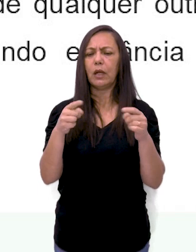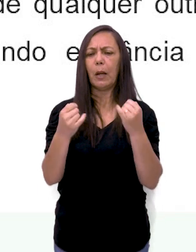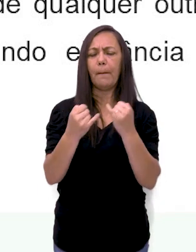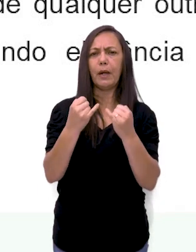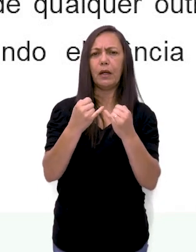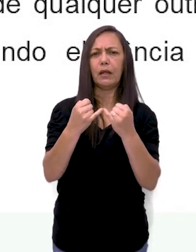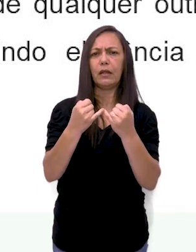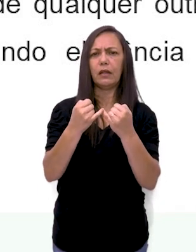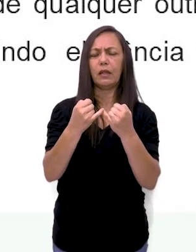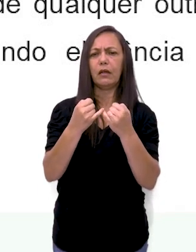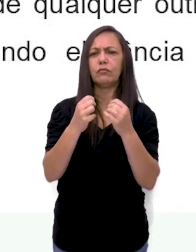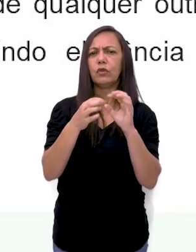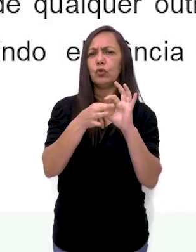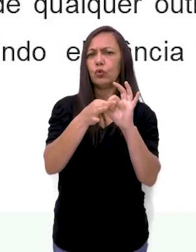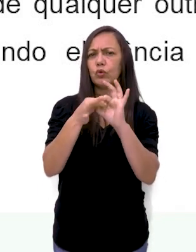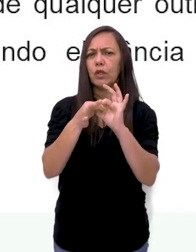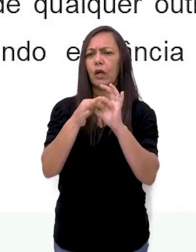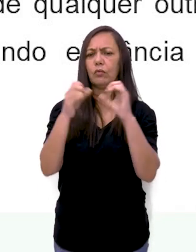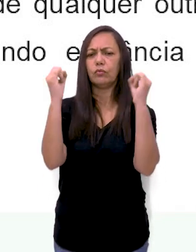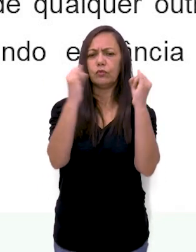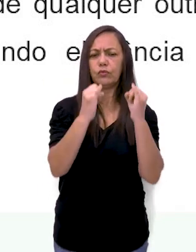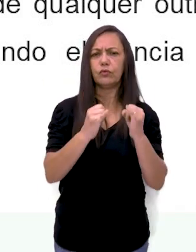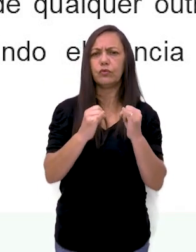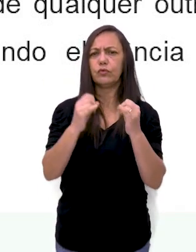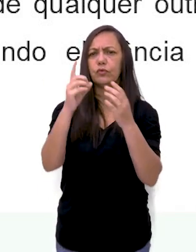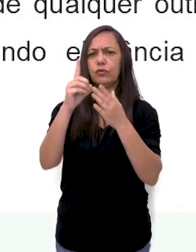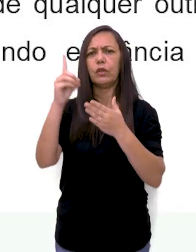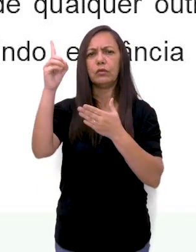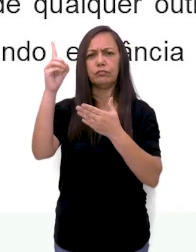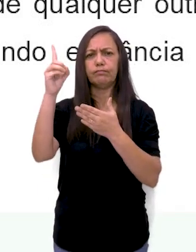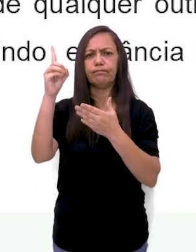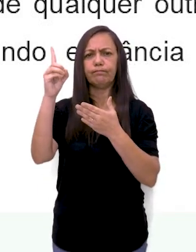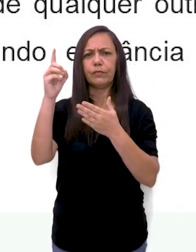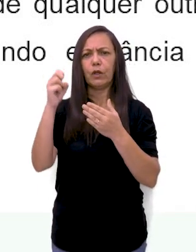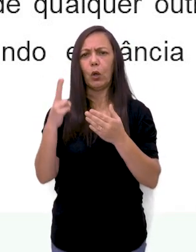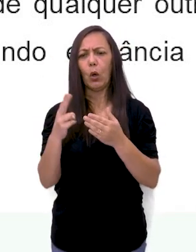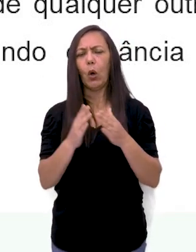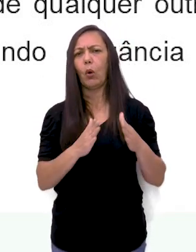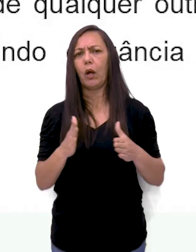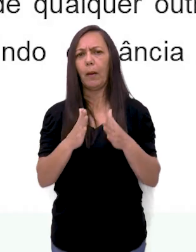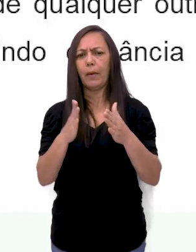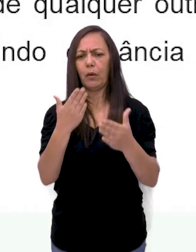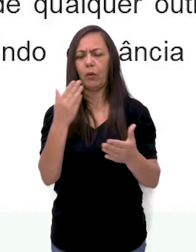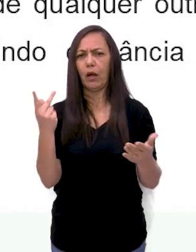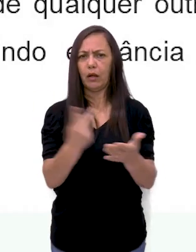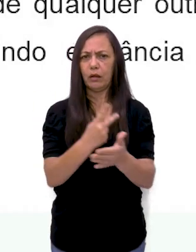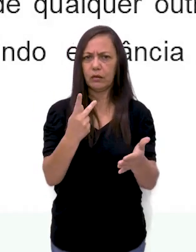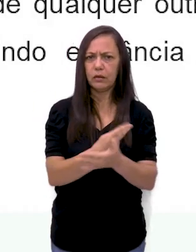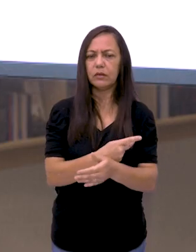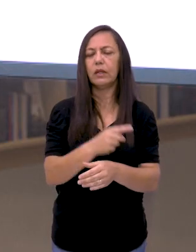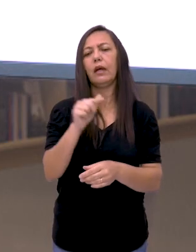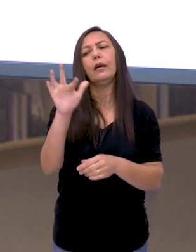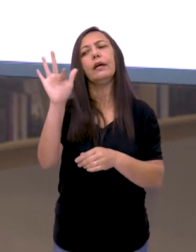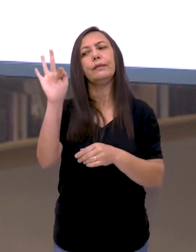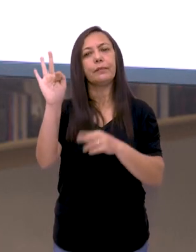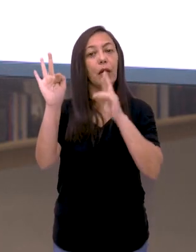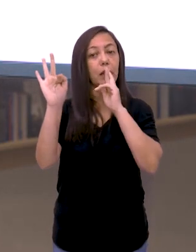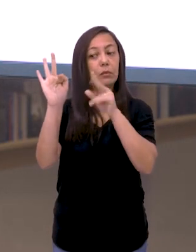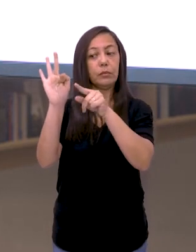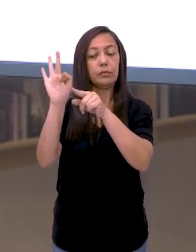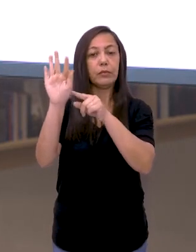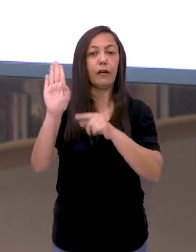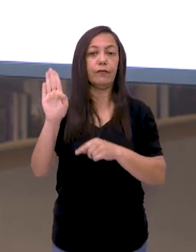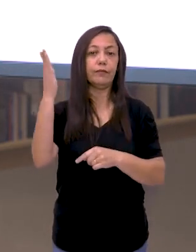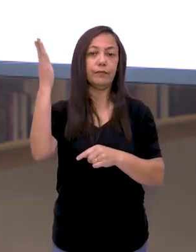próximas das divindades e também não estava relacionada a um caminho para a perdição. Falso, porque nesse